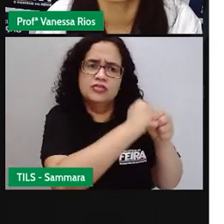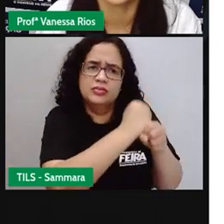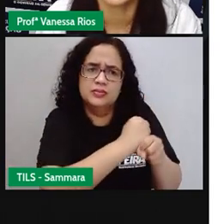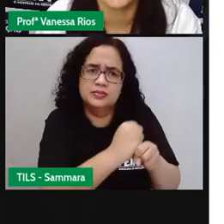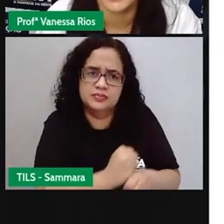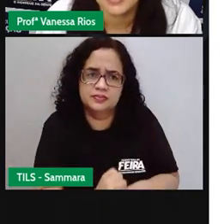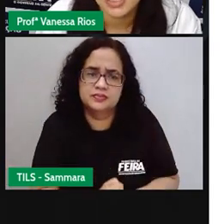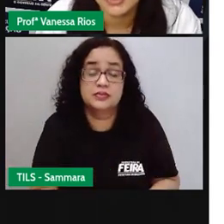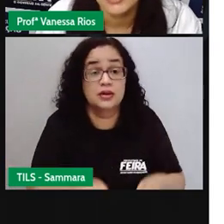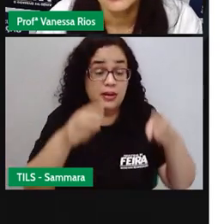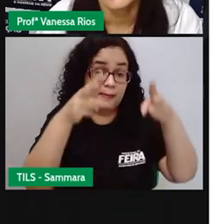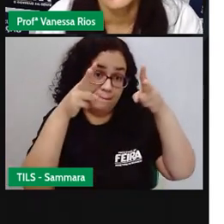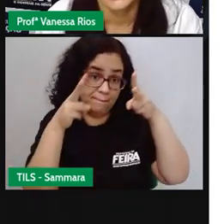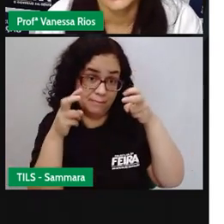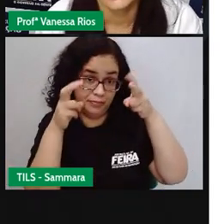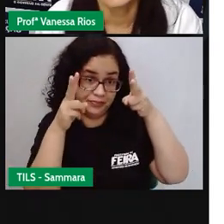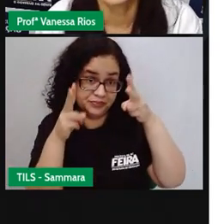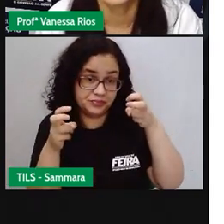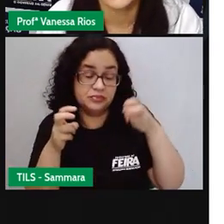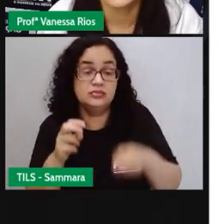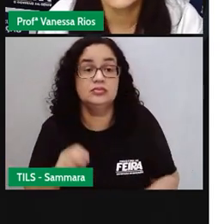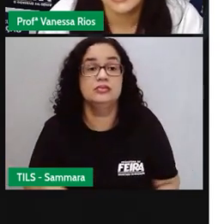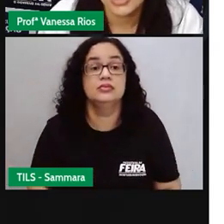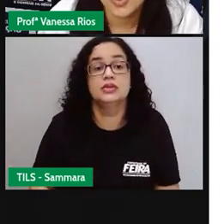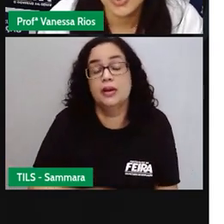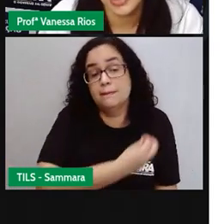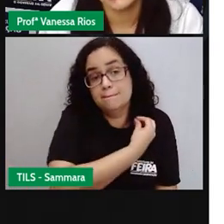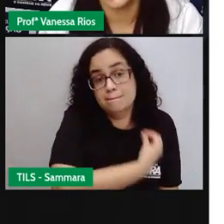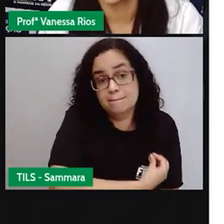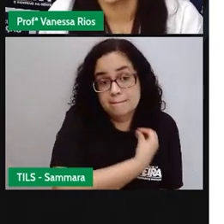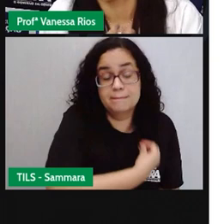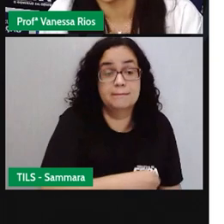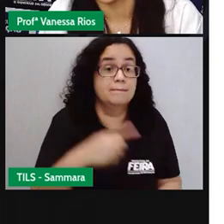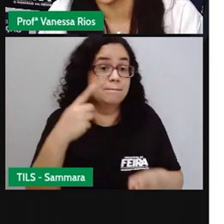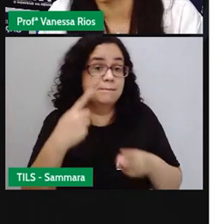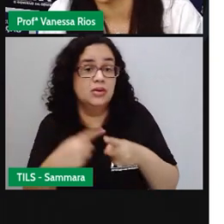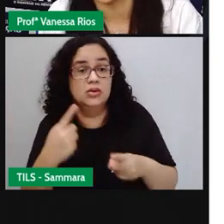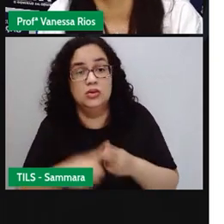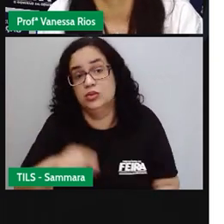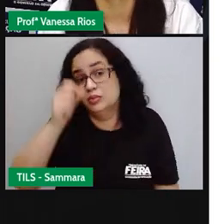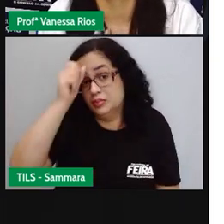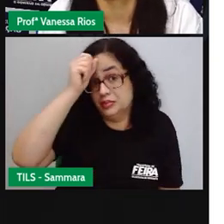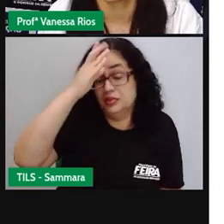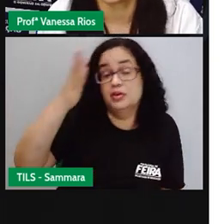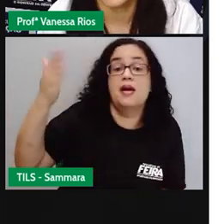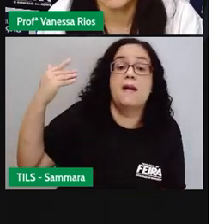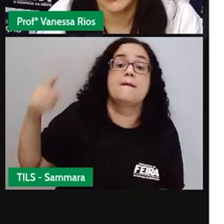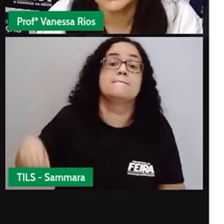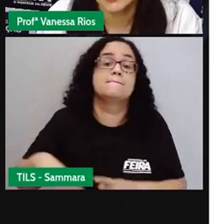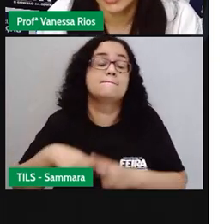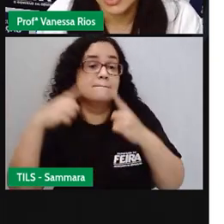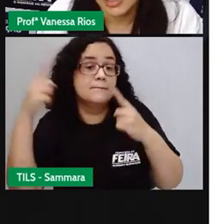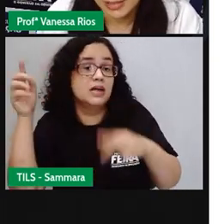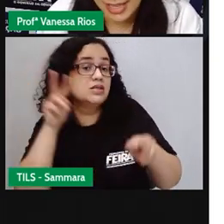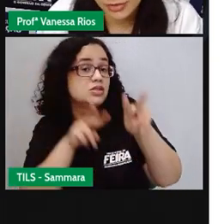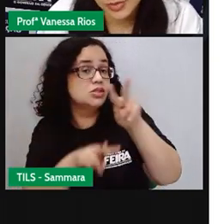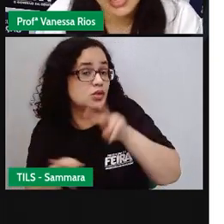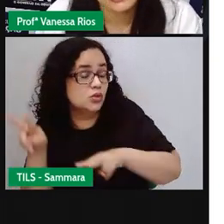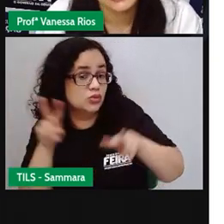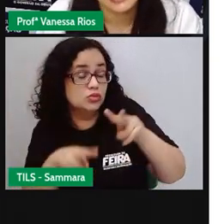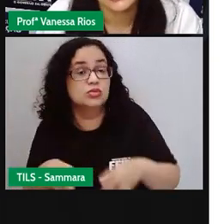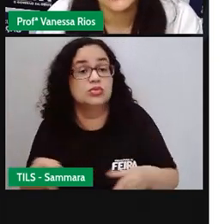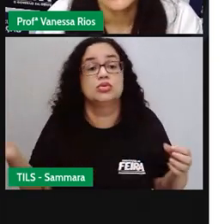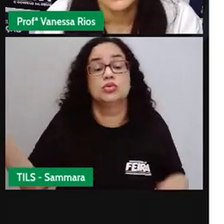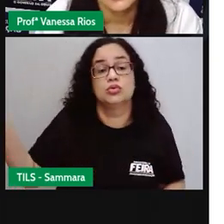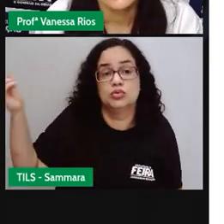que já tinha uma percepção muito presente, porque a ideia dele está lá atrás, mas a gente observa isso na